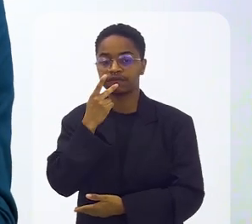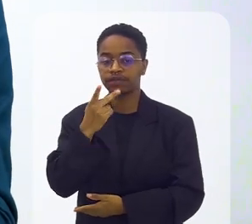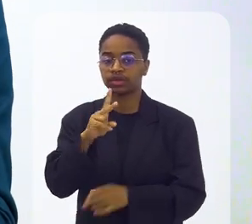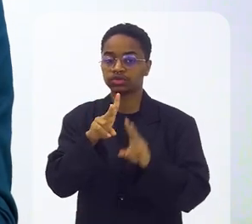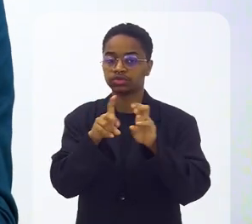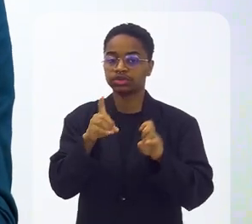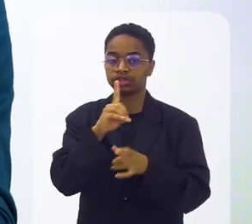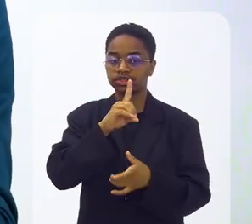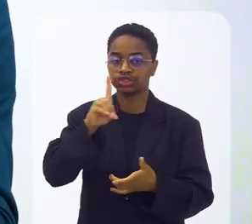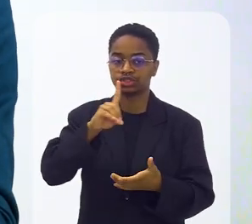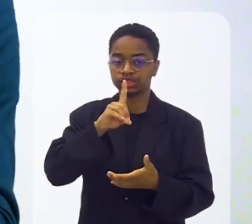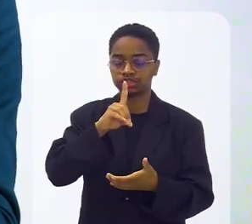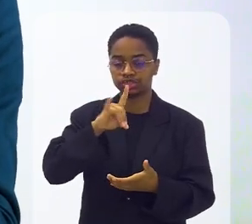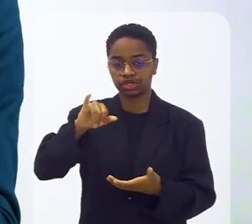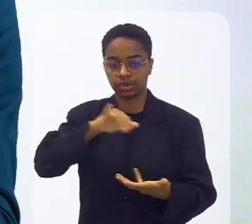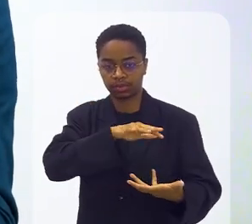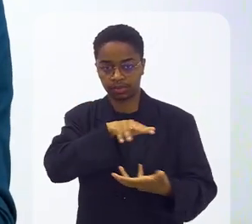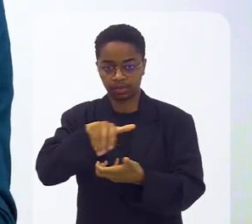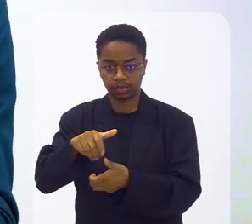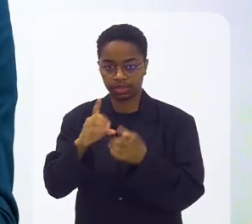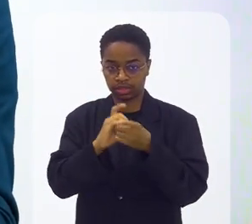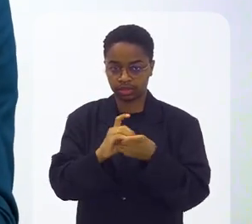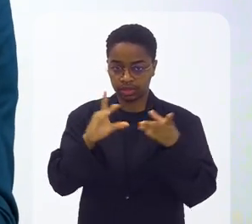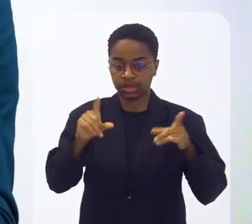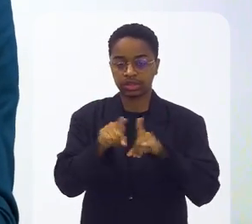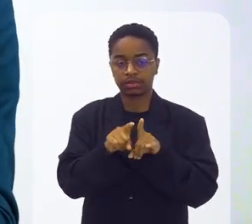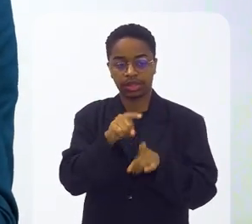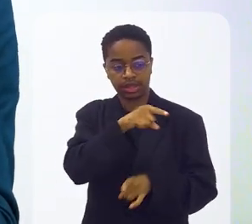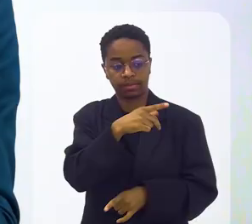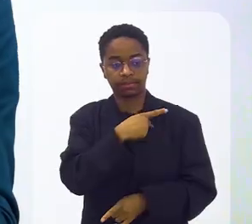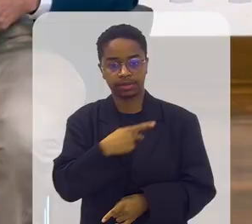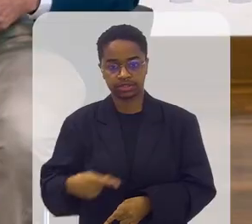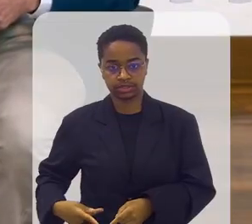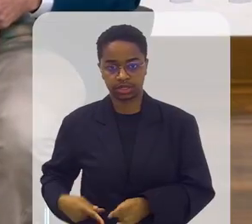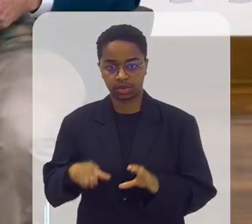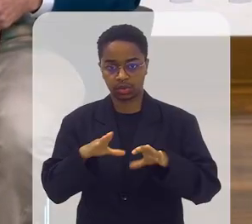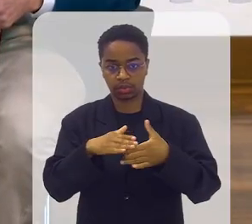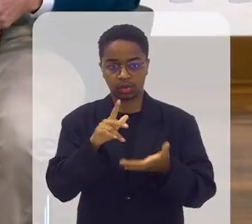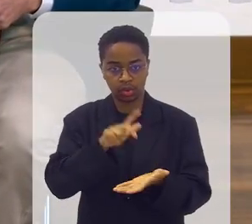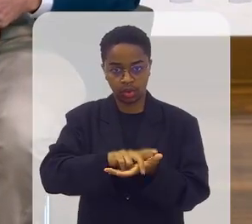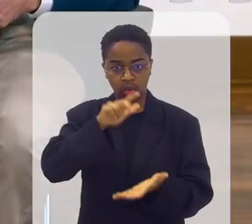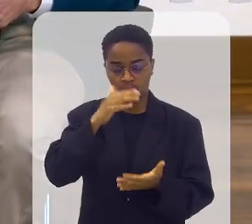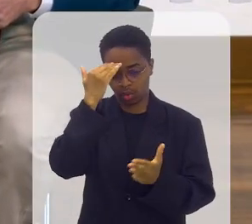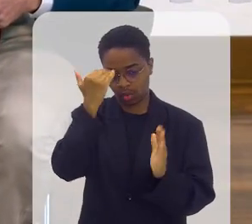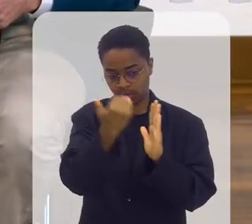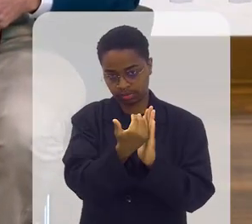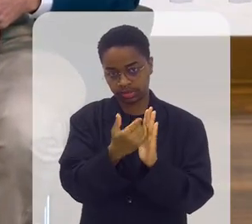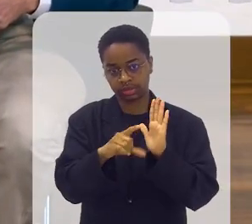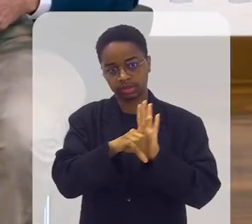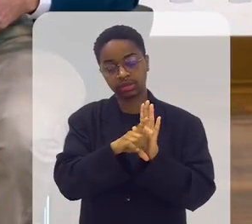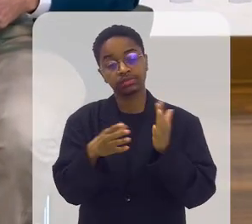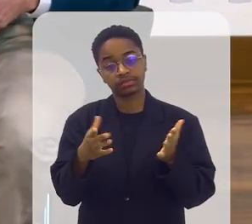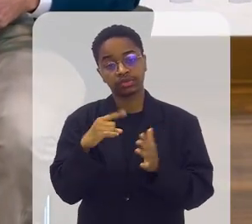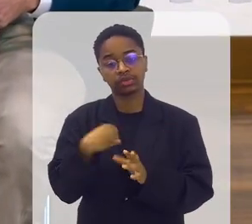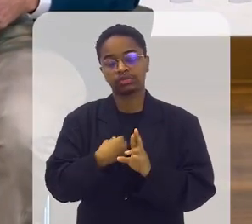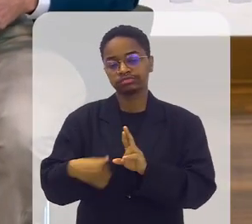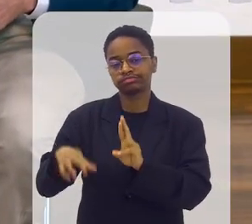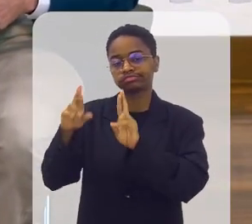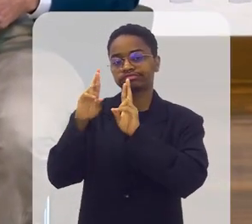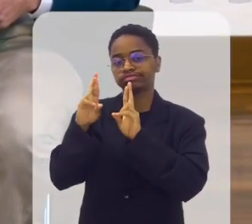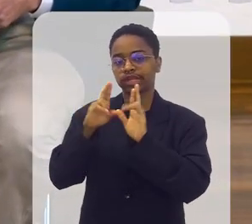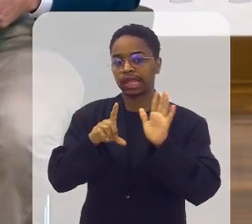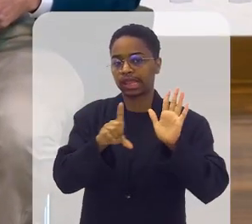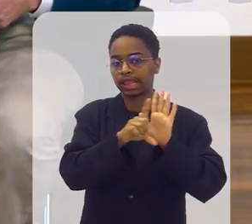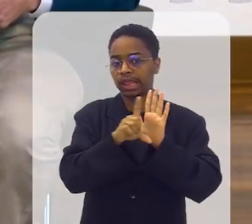Internacional da Democracia, e o deputado preside a comissão do CUPRA-SE. E aí a gente traz aqui a expectativa de que essas